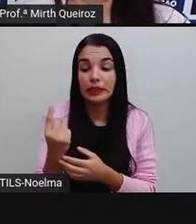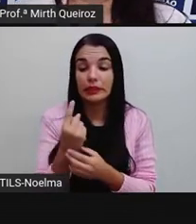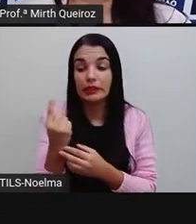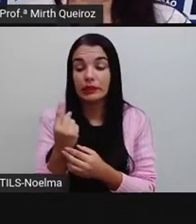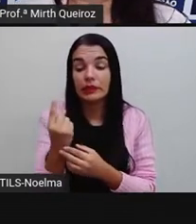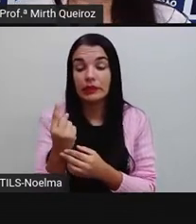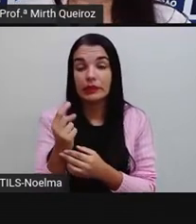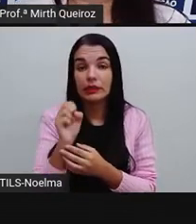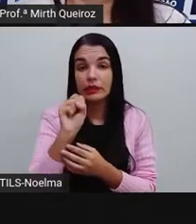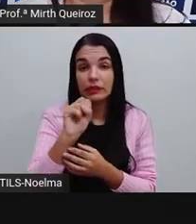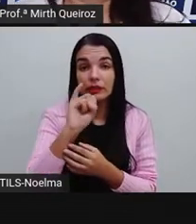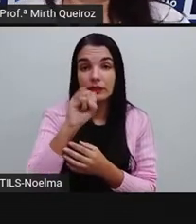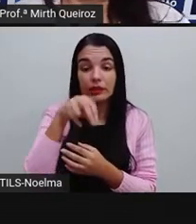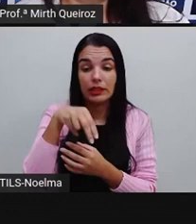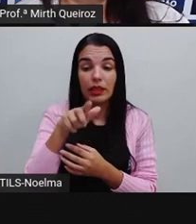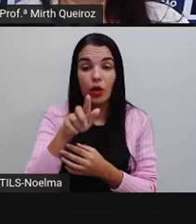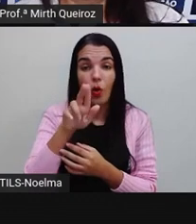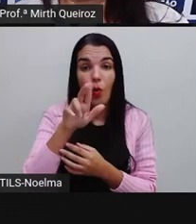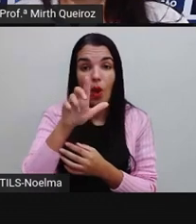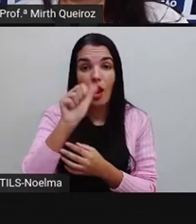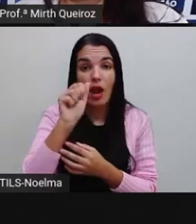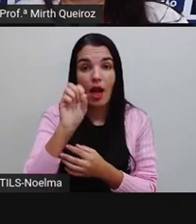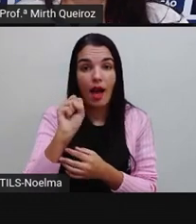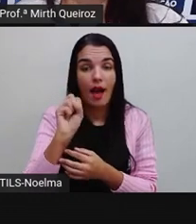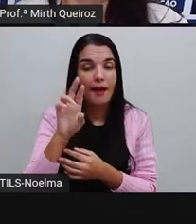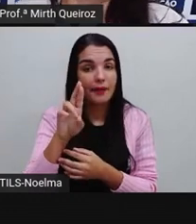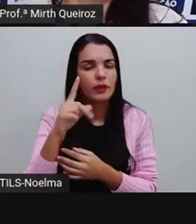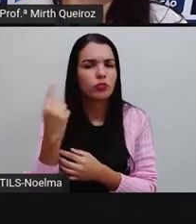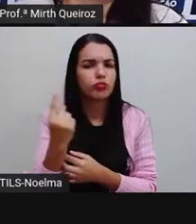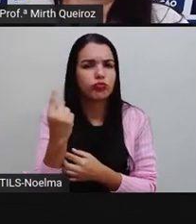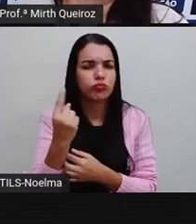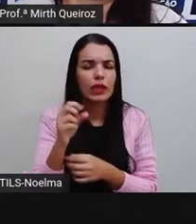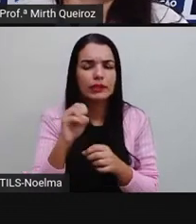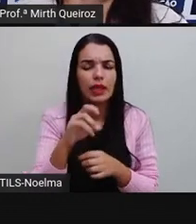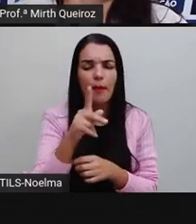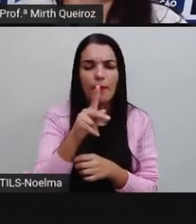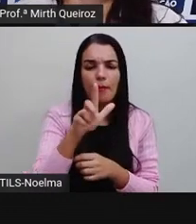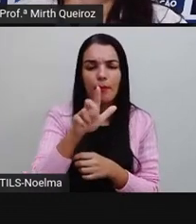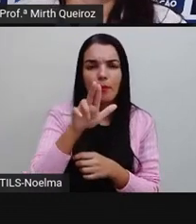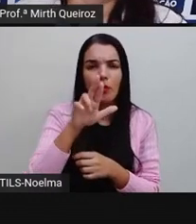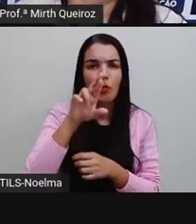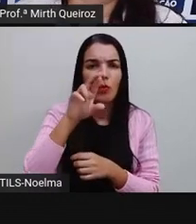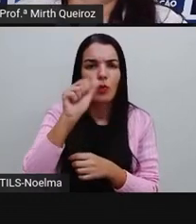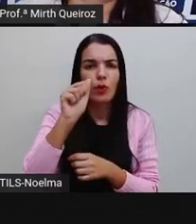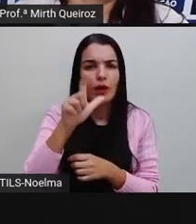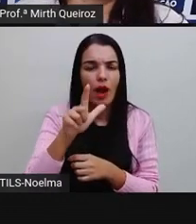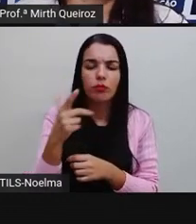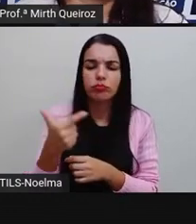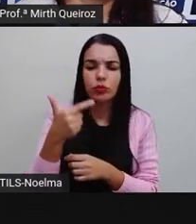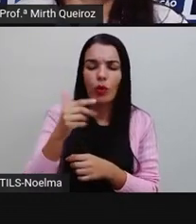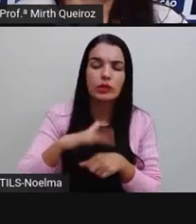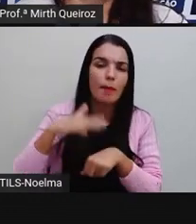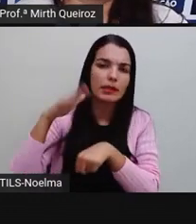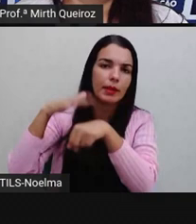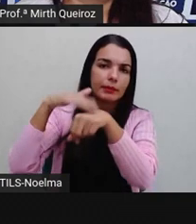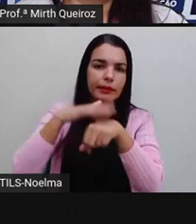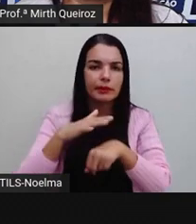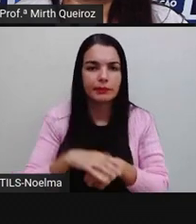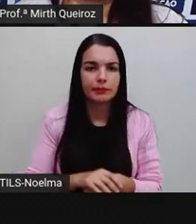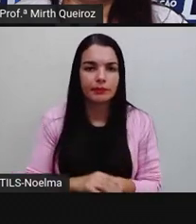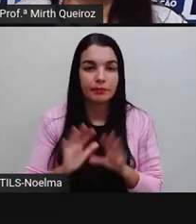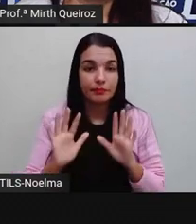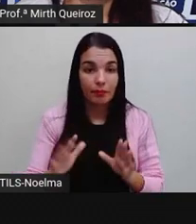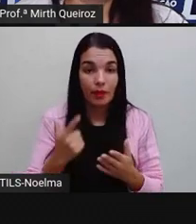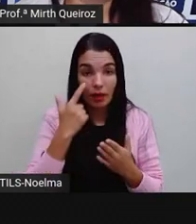quando só temos um plural, mais de um substantivo. Então, nós temos aqui. Apenas as